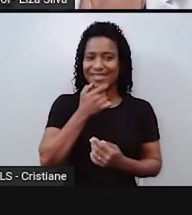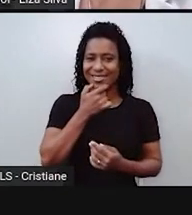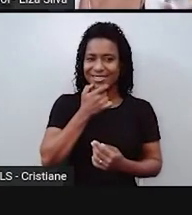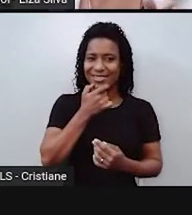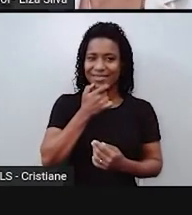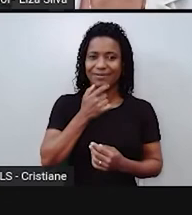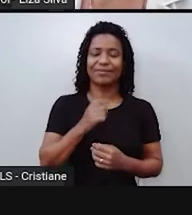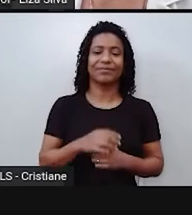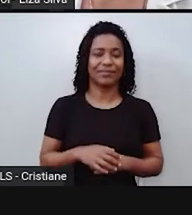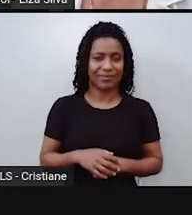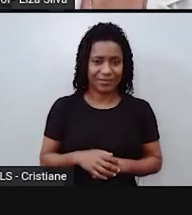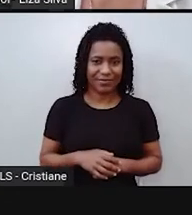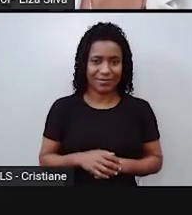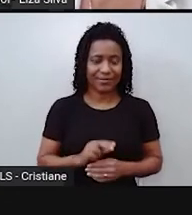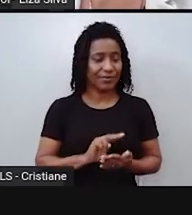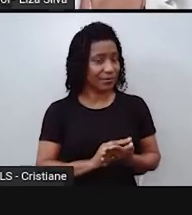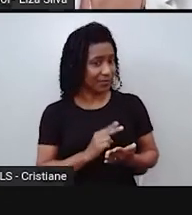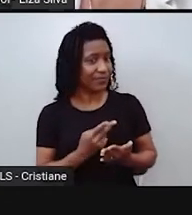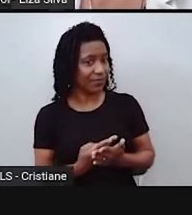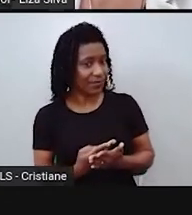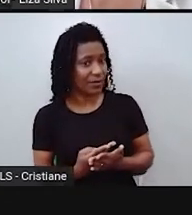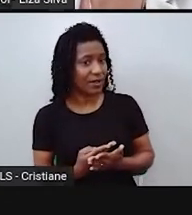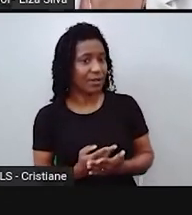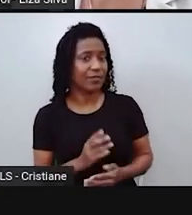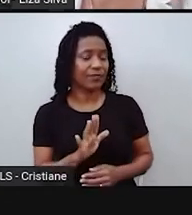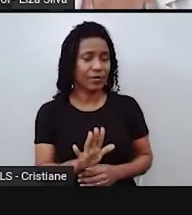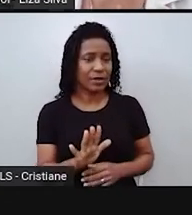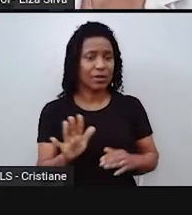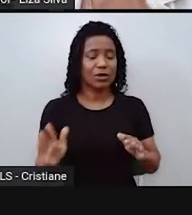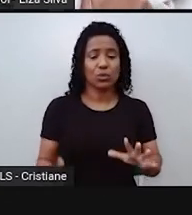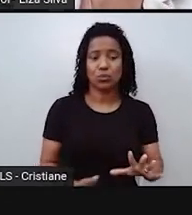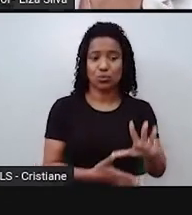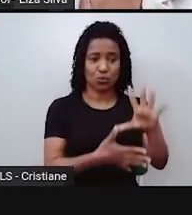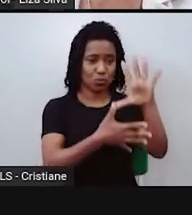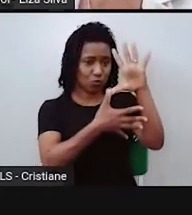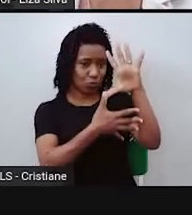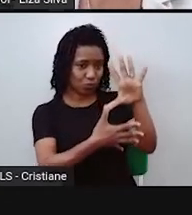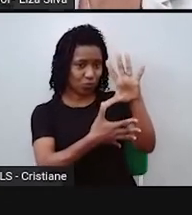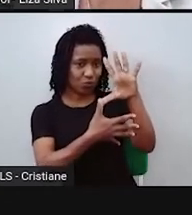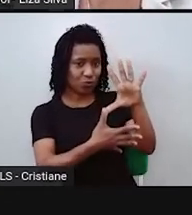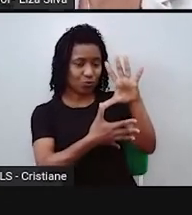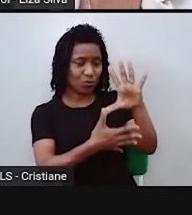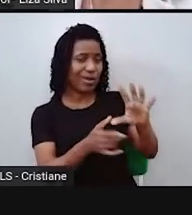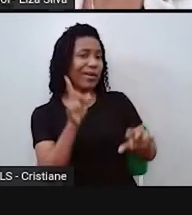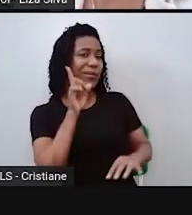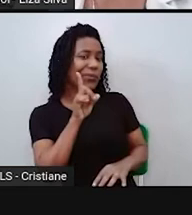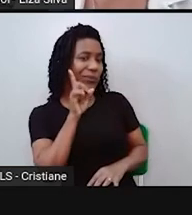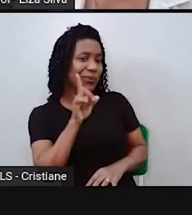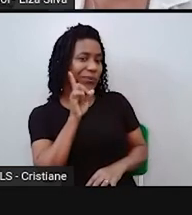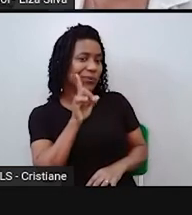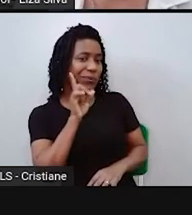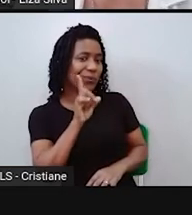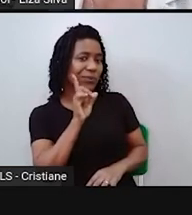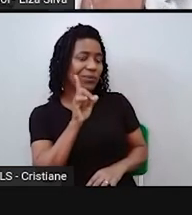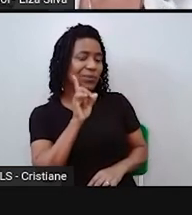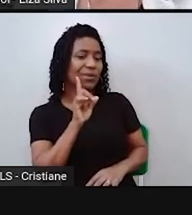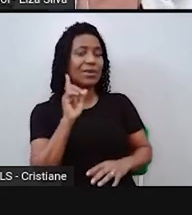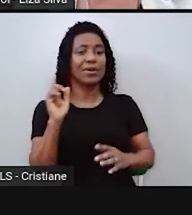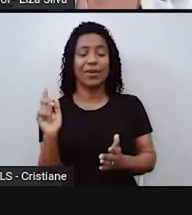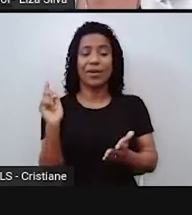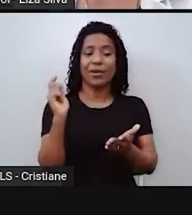Se o povo americano não pagar a conta pelo muro, não pagar as despesas